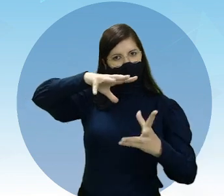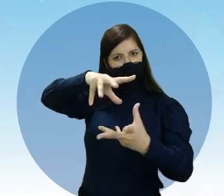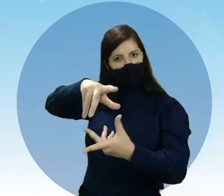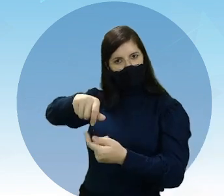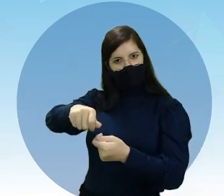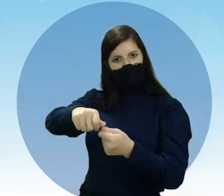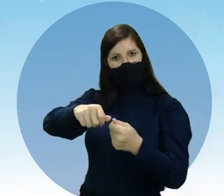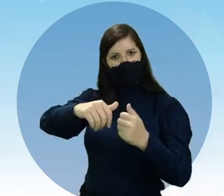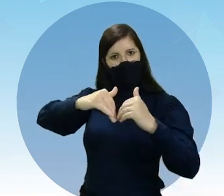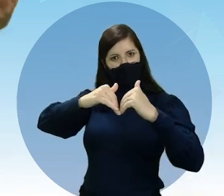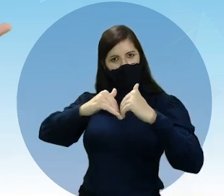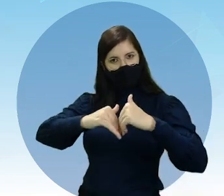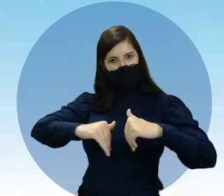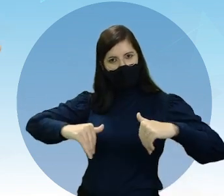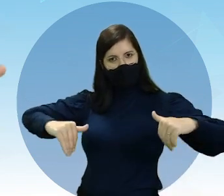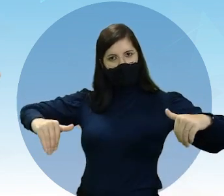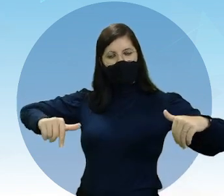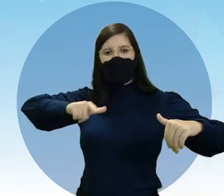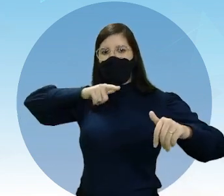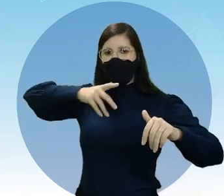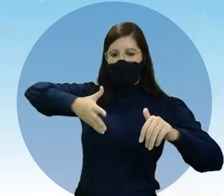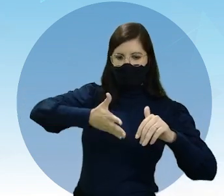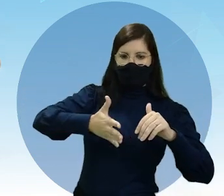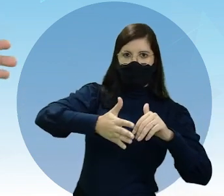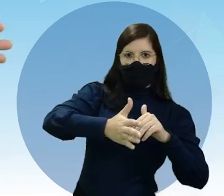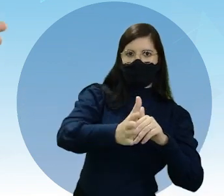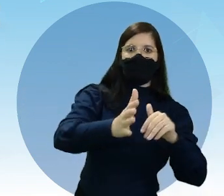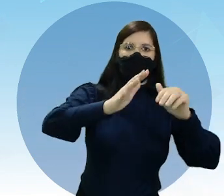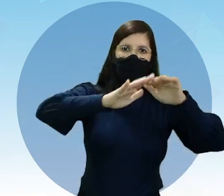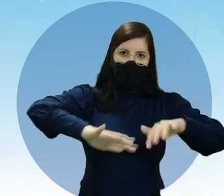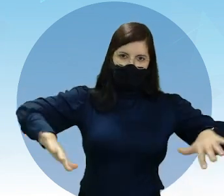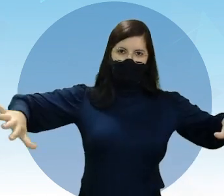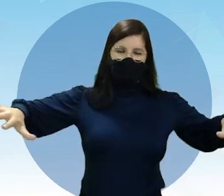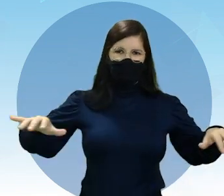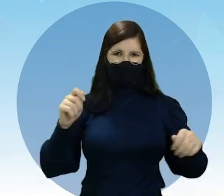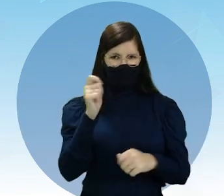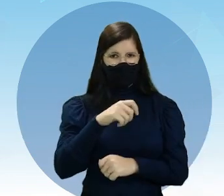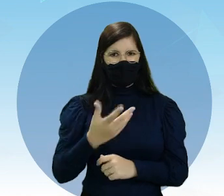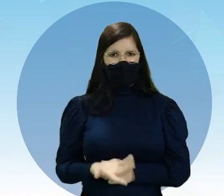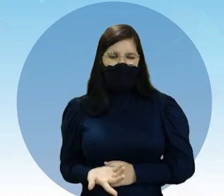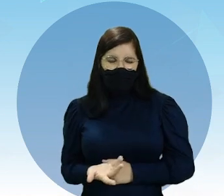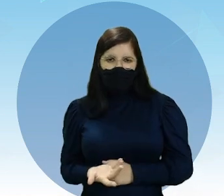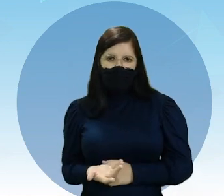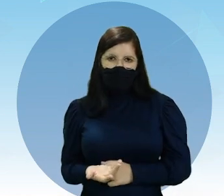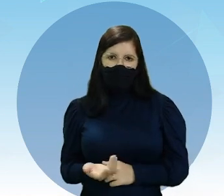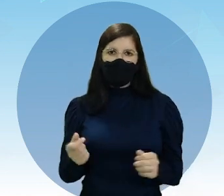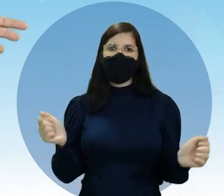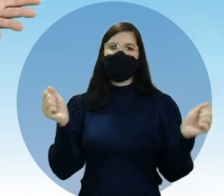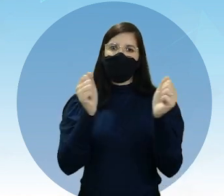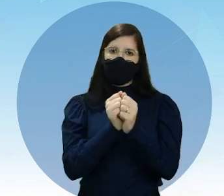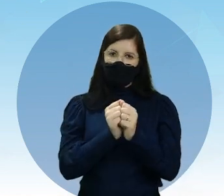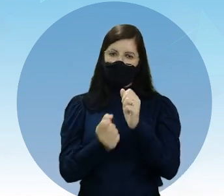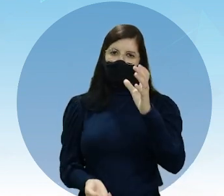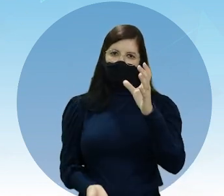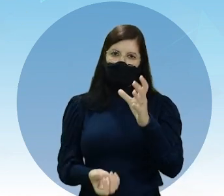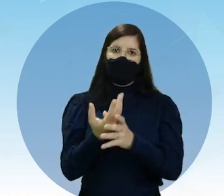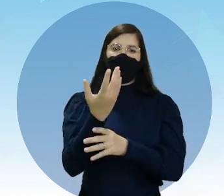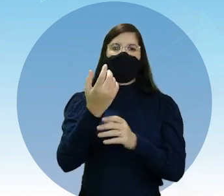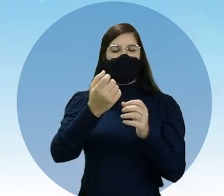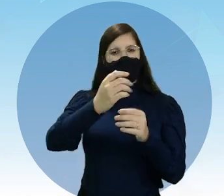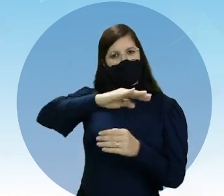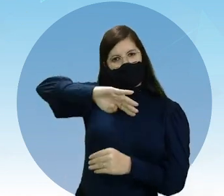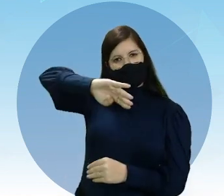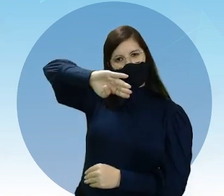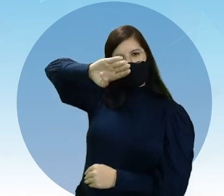fendas e também os oceanos, como também elas poderiam se juntar, criando as grandes montanhas,